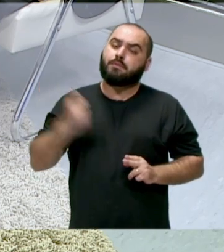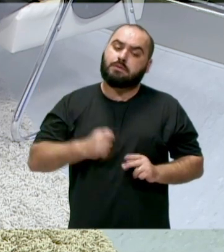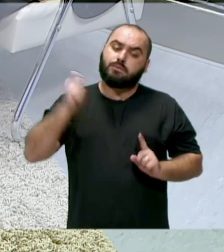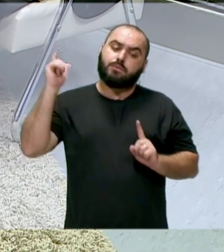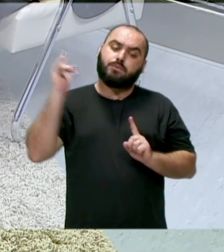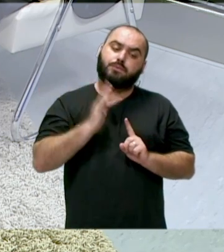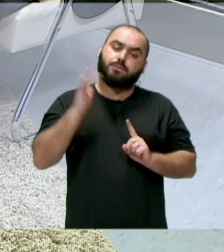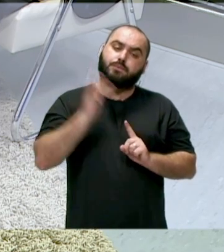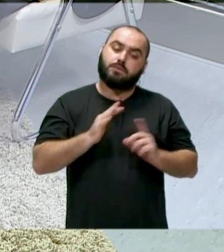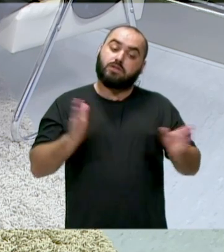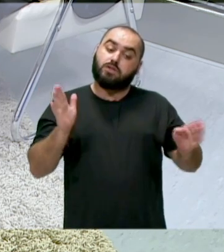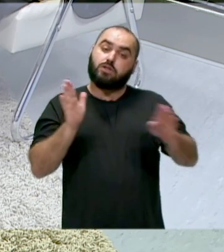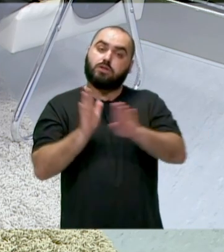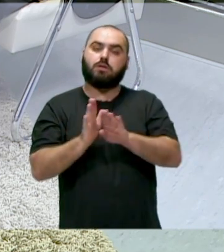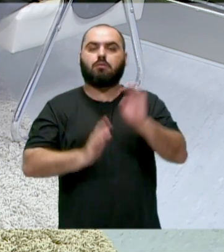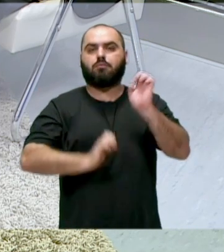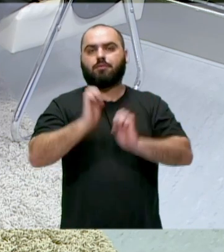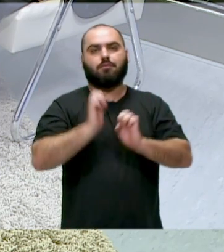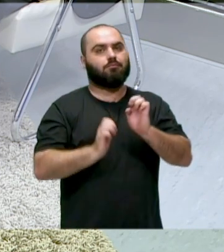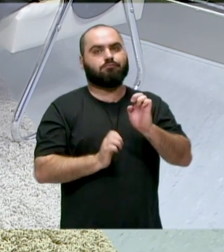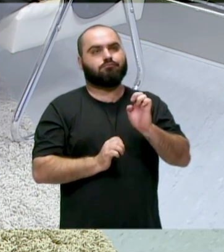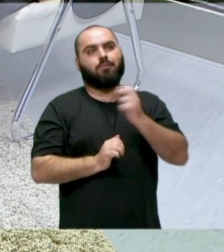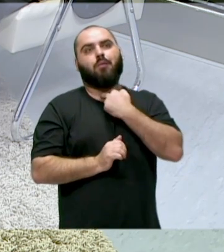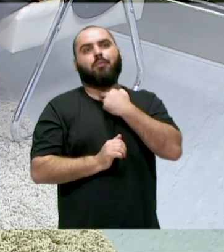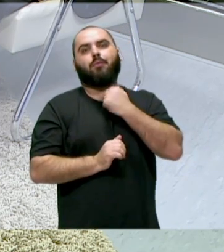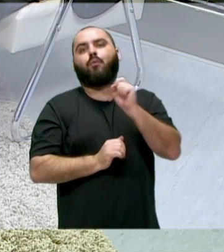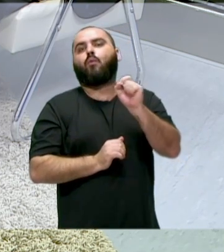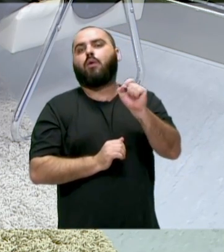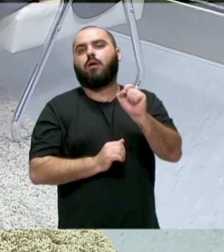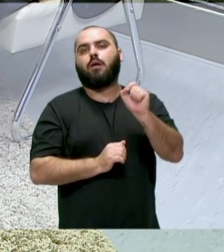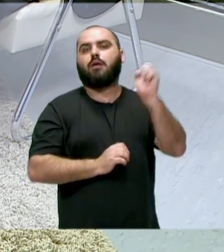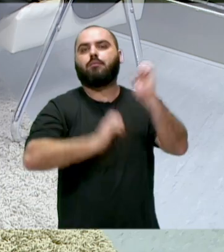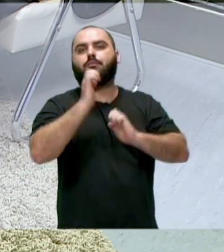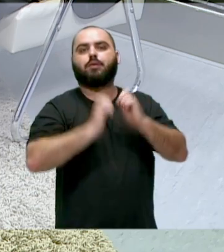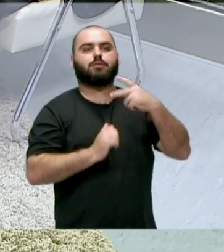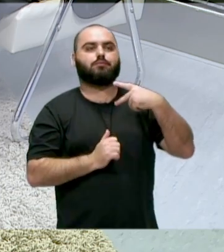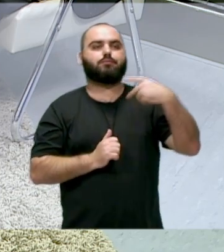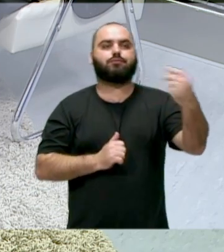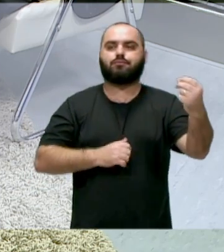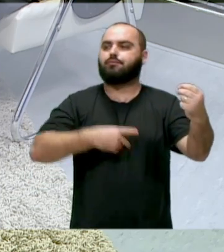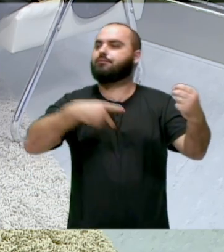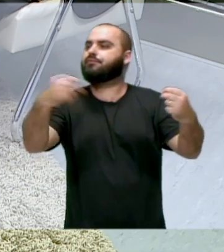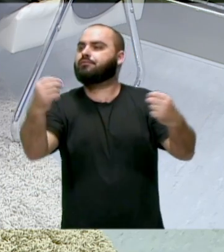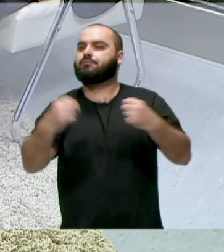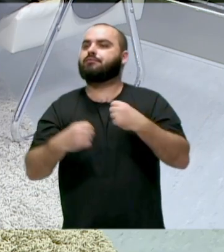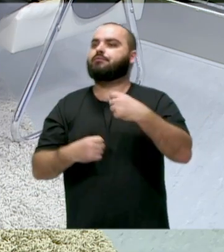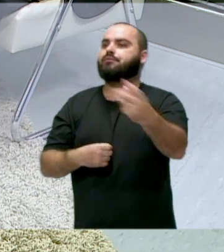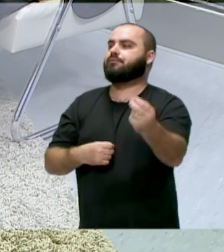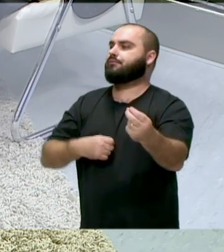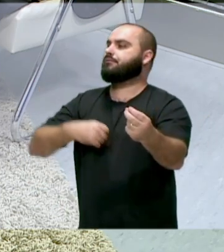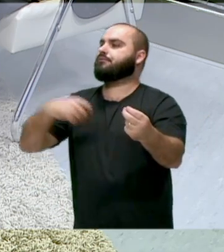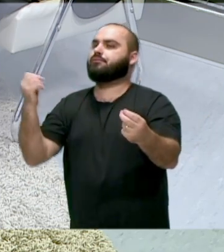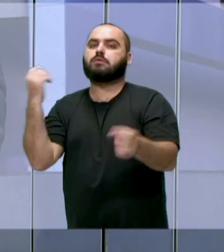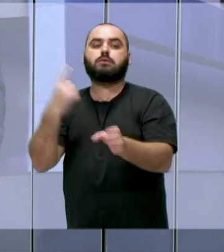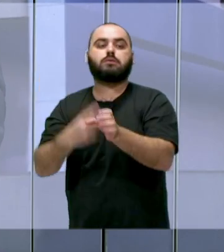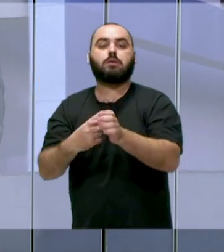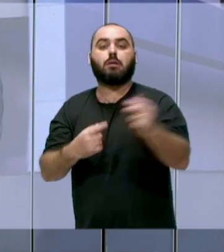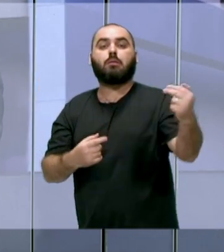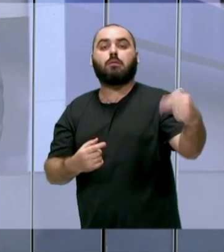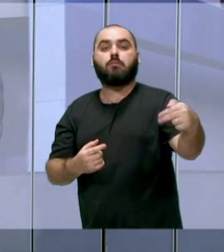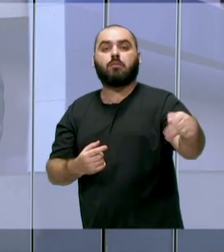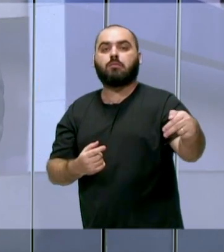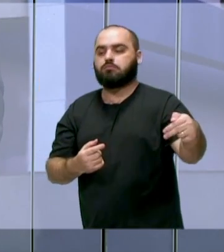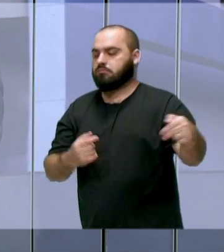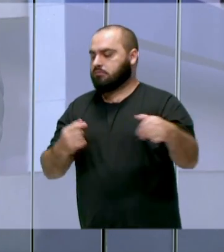empresas. O que não pode, daqui a um tempo, as empresas começarem a migrar ou a começar a se constituir na cidade ao lado e deixarem